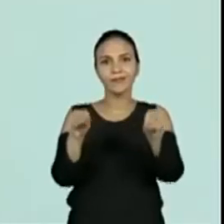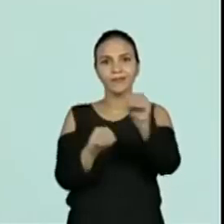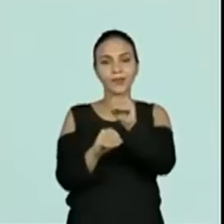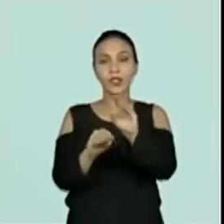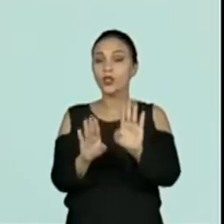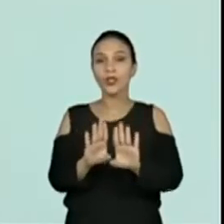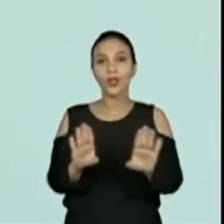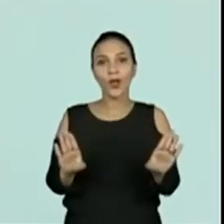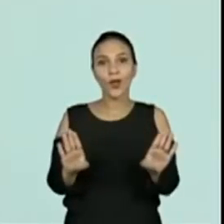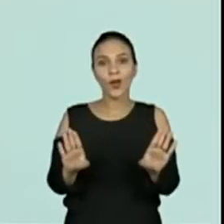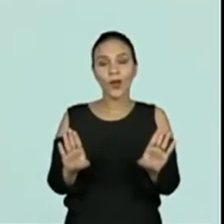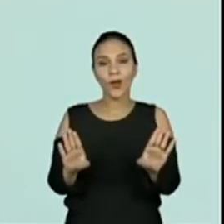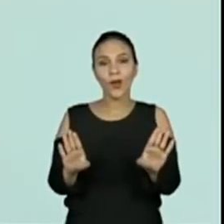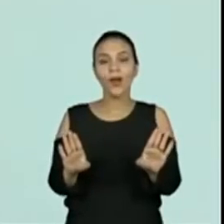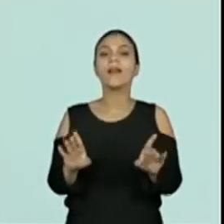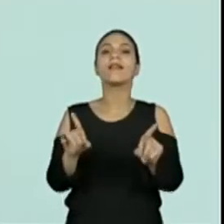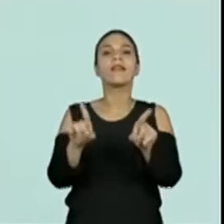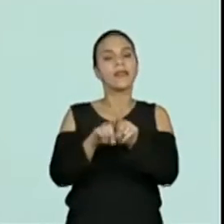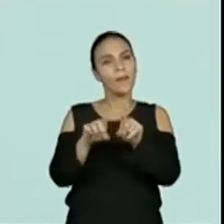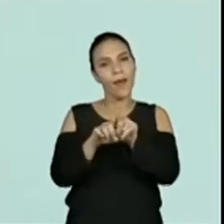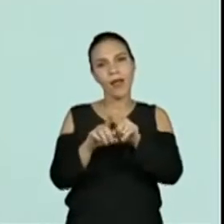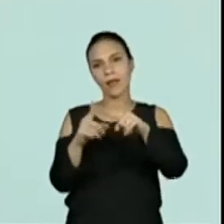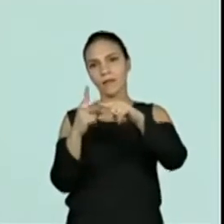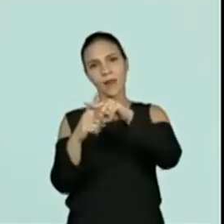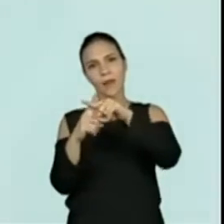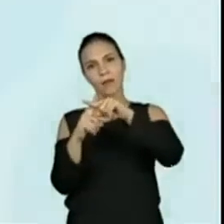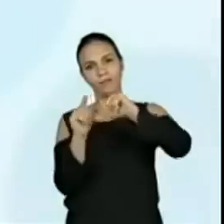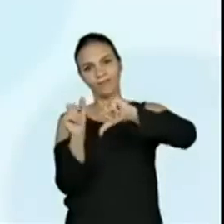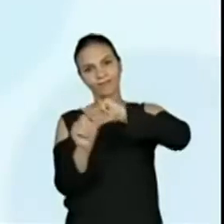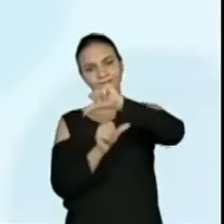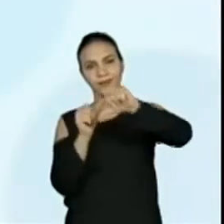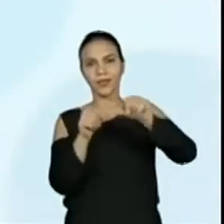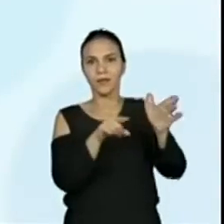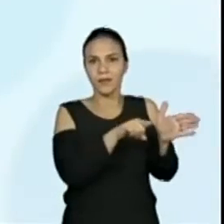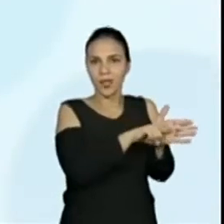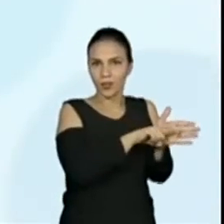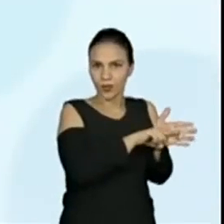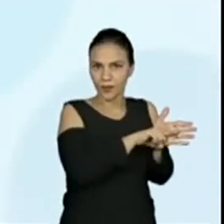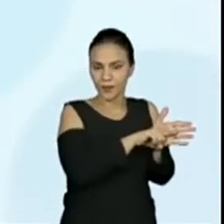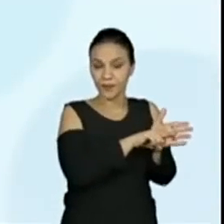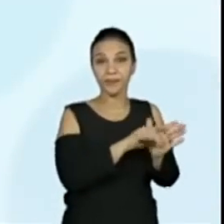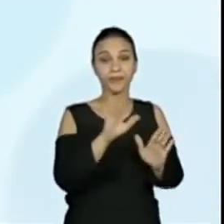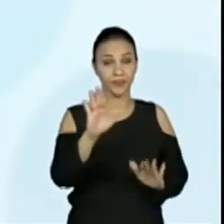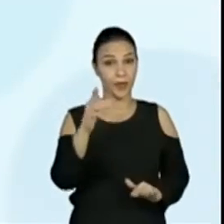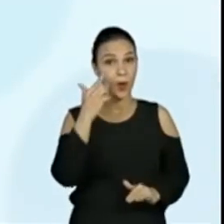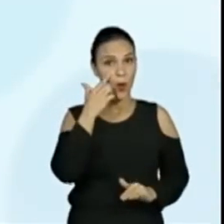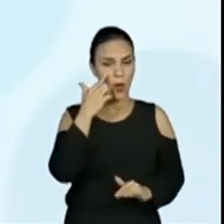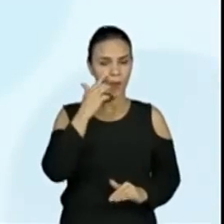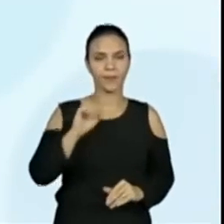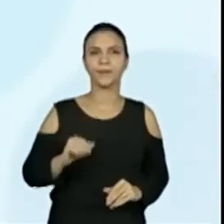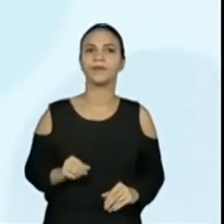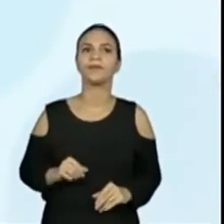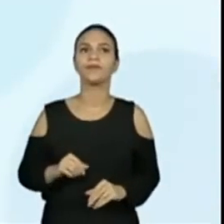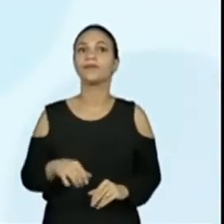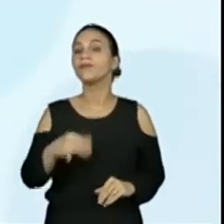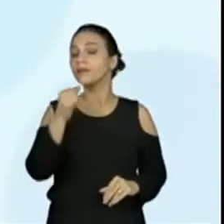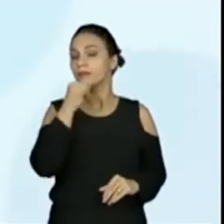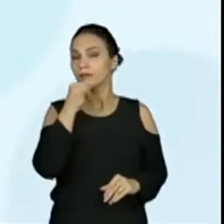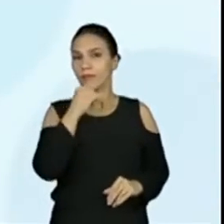alterou a operação de adição para subtração. Então, no caso aqui, prestem atenção, eu tenho